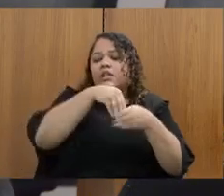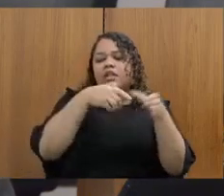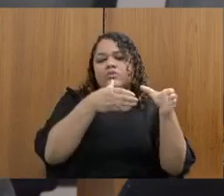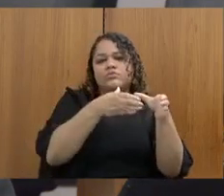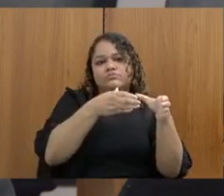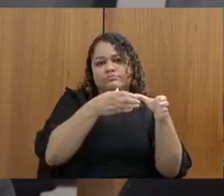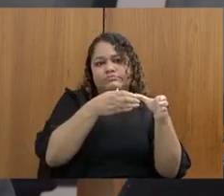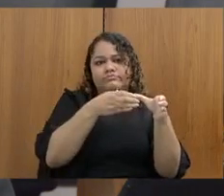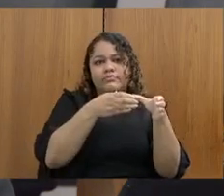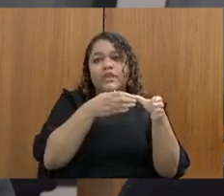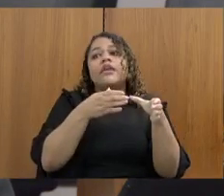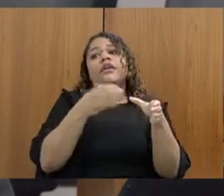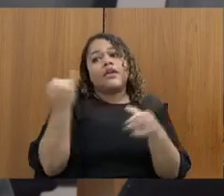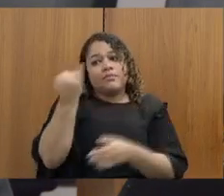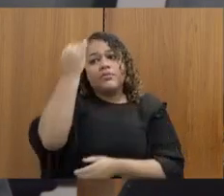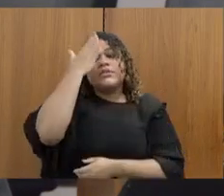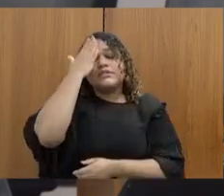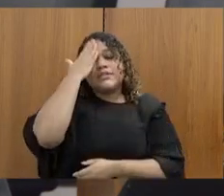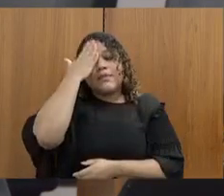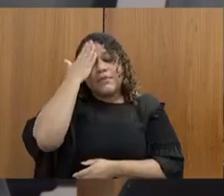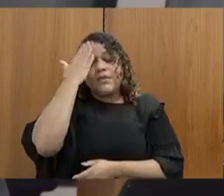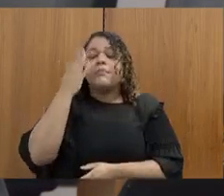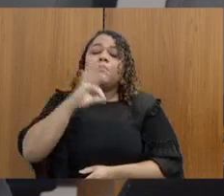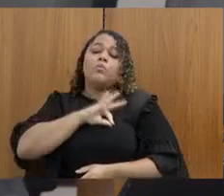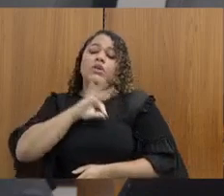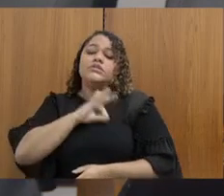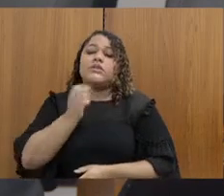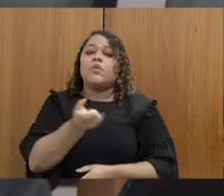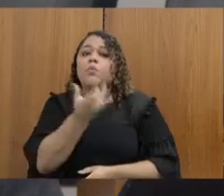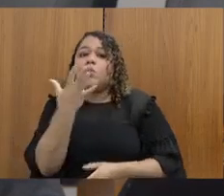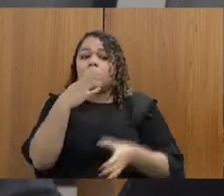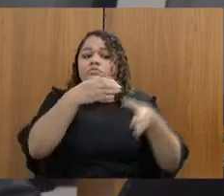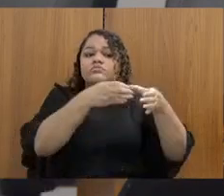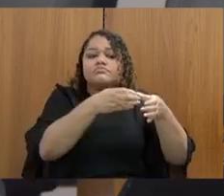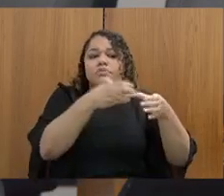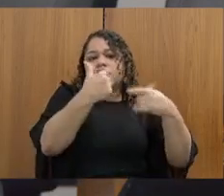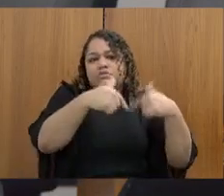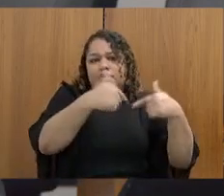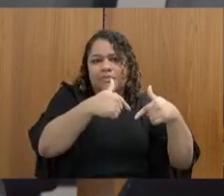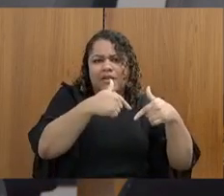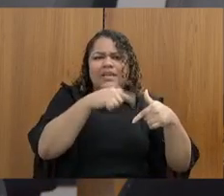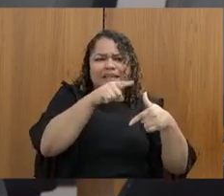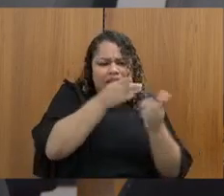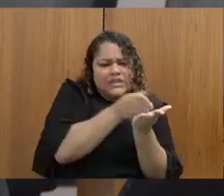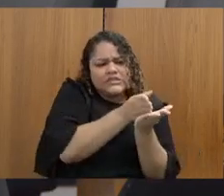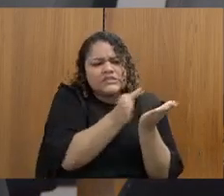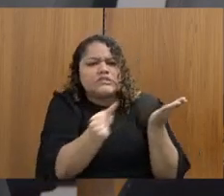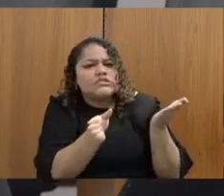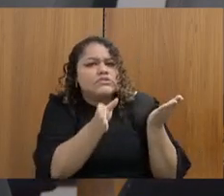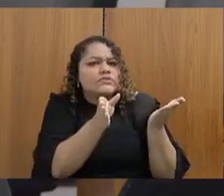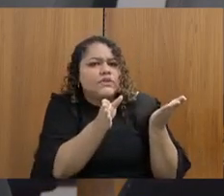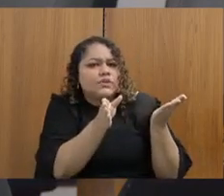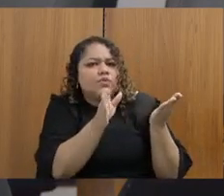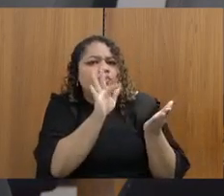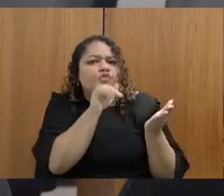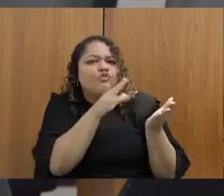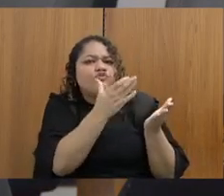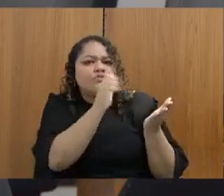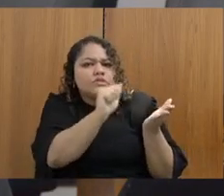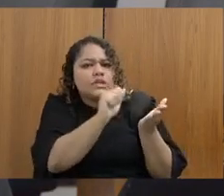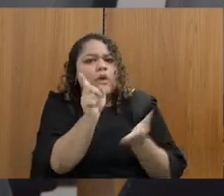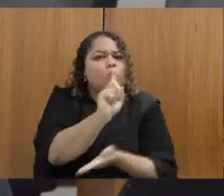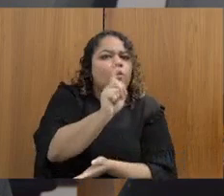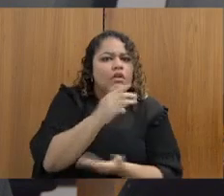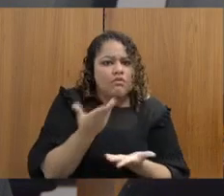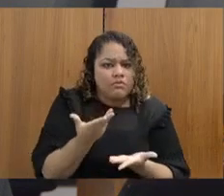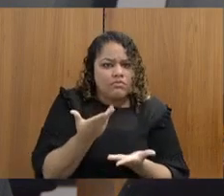quantos policiais estão lotados na cidade administrativa e se realmente estão em desvio de função ou não. O